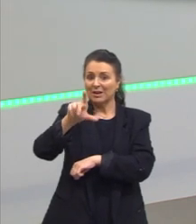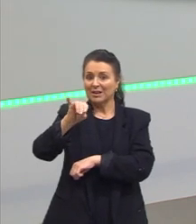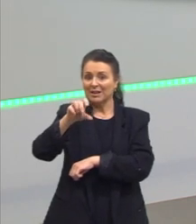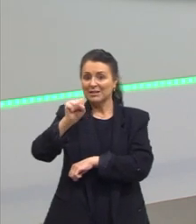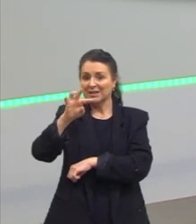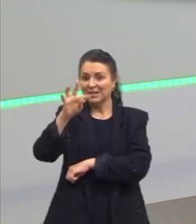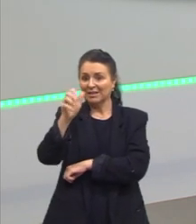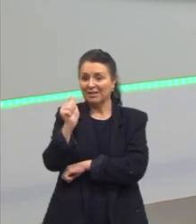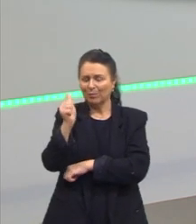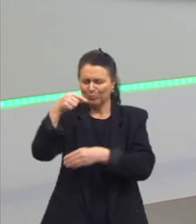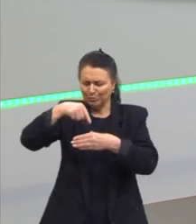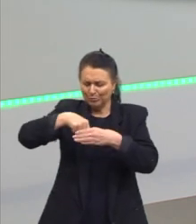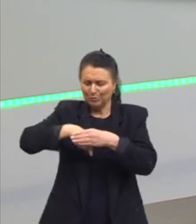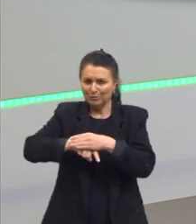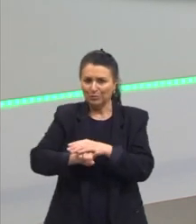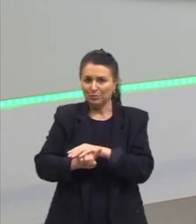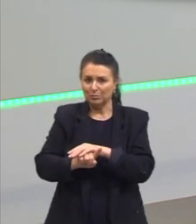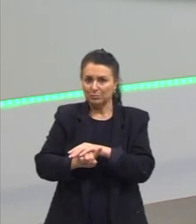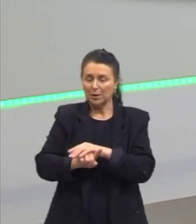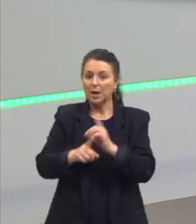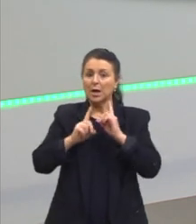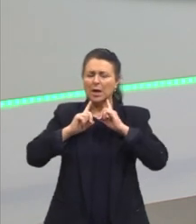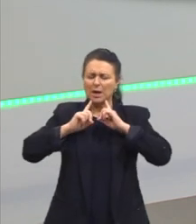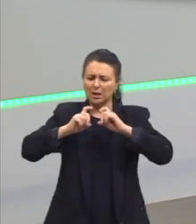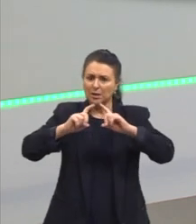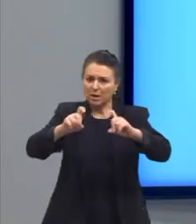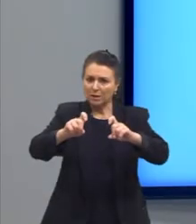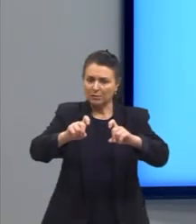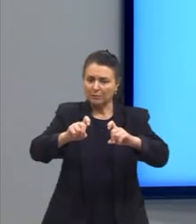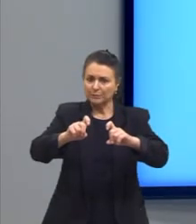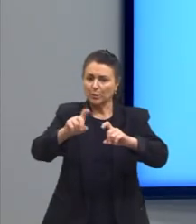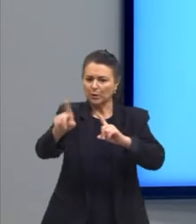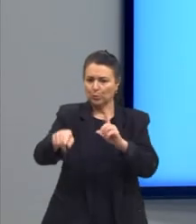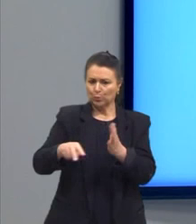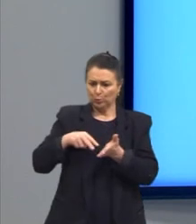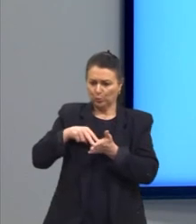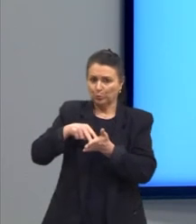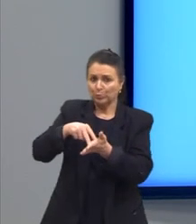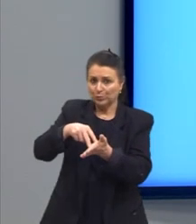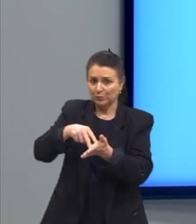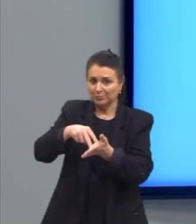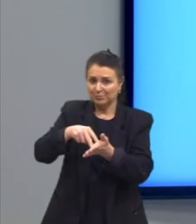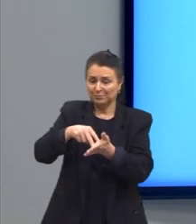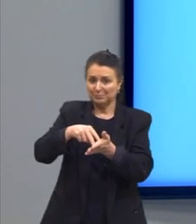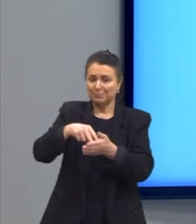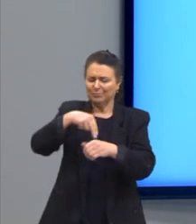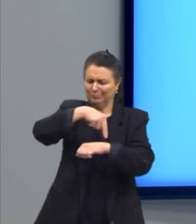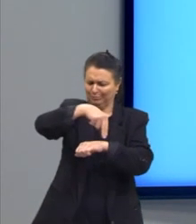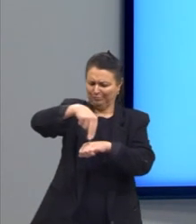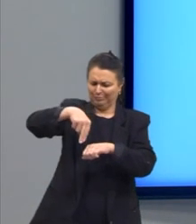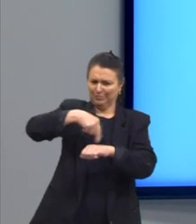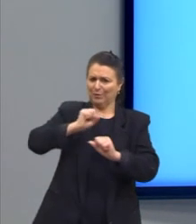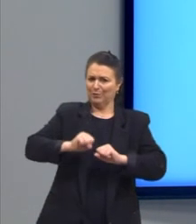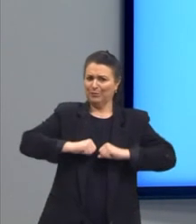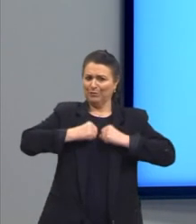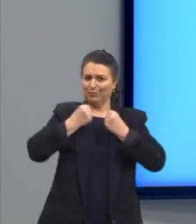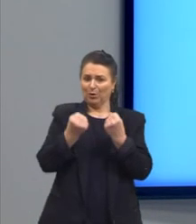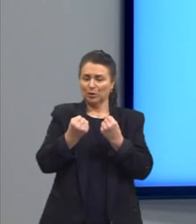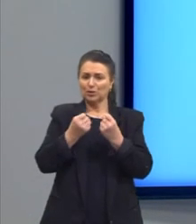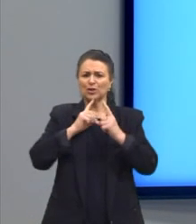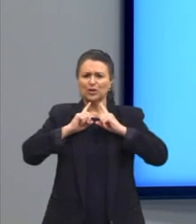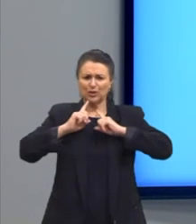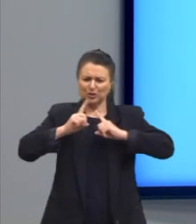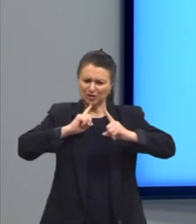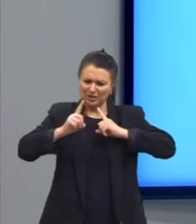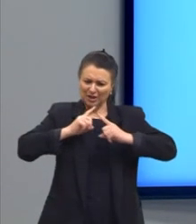Então o que ele faz? Ele foi um grande crítico do ufanismo e do positivismo em suas obras, nas quais tecia críticas às mazelas sociais. Então